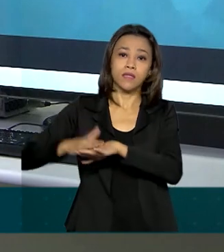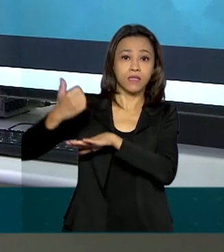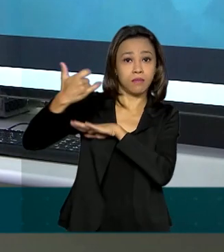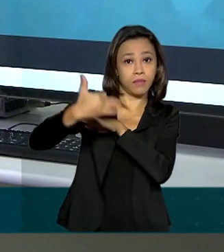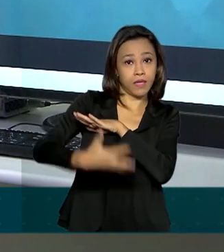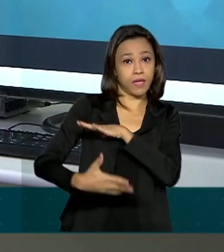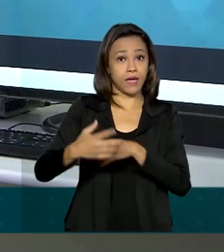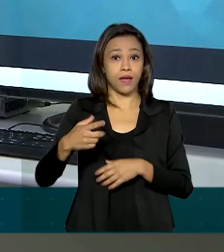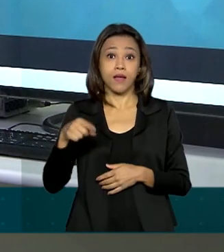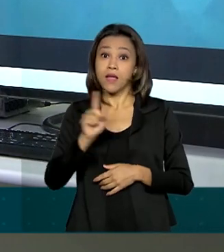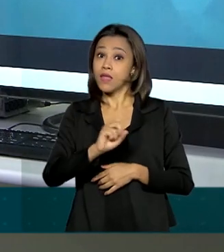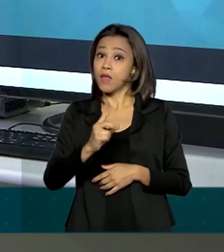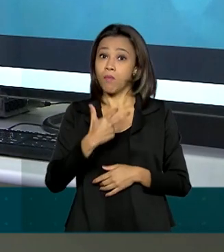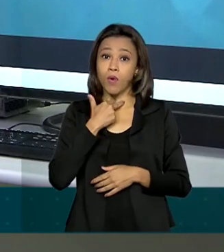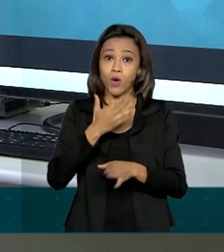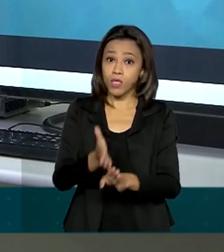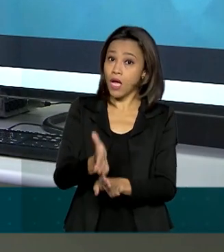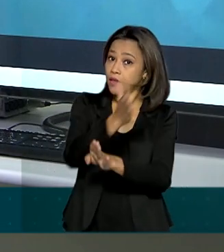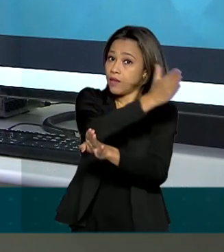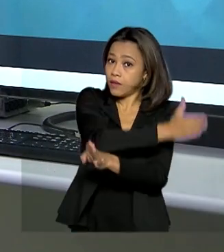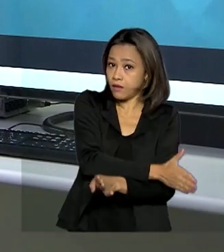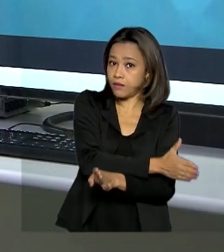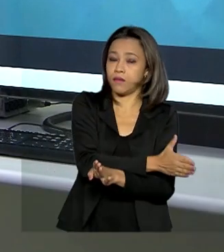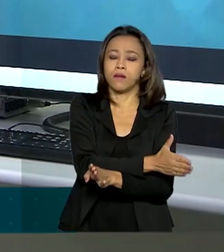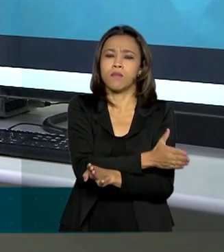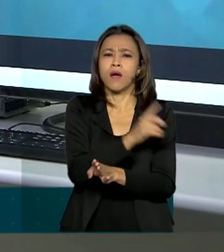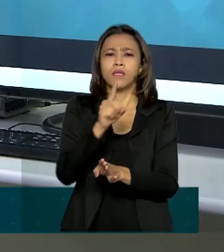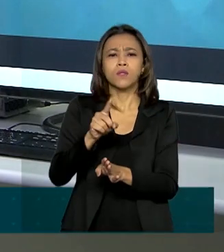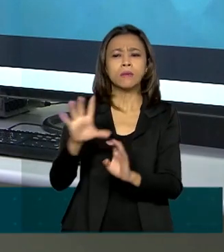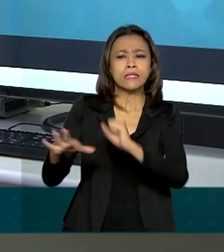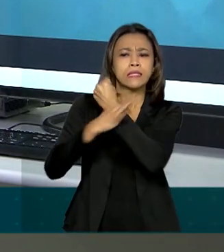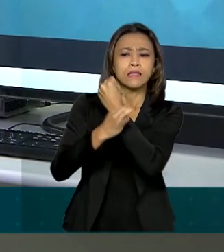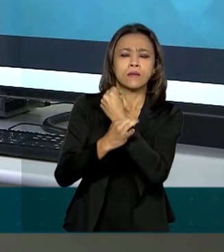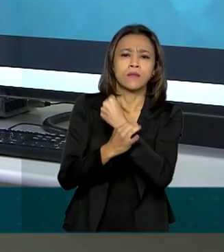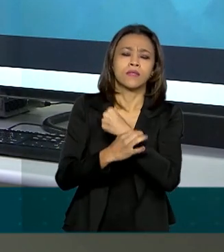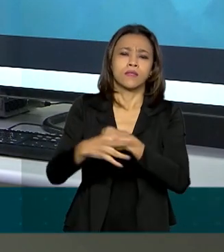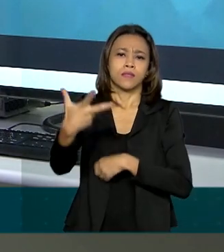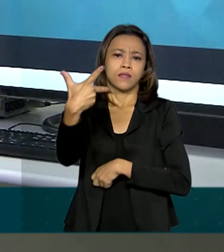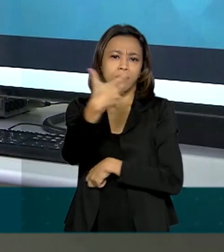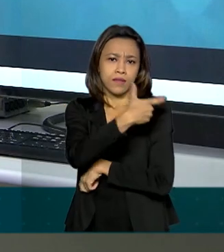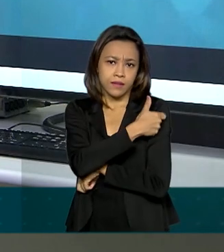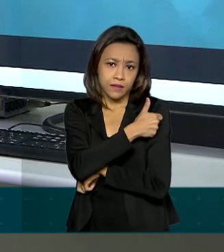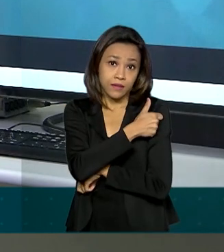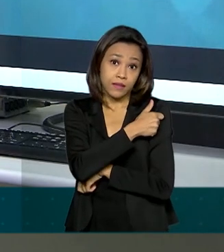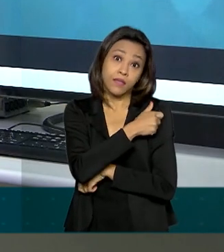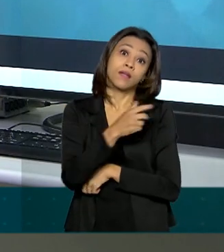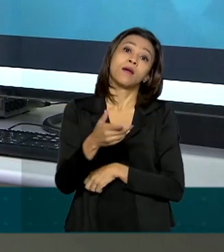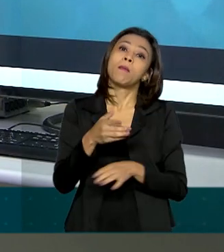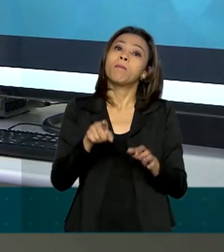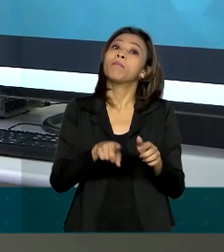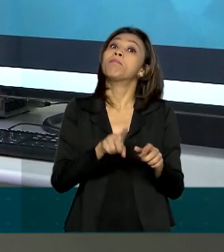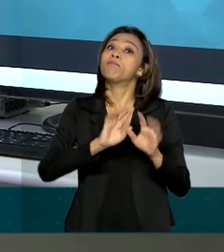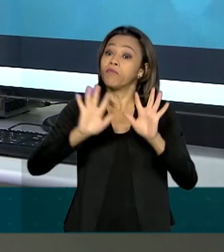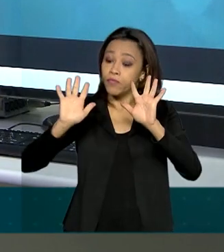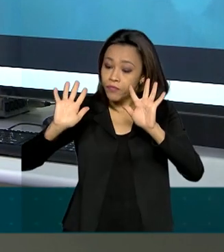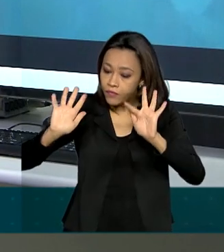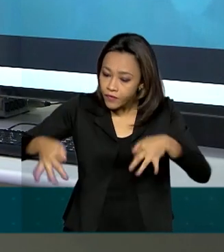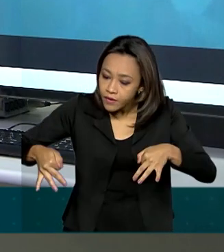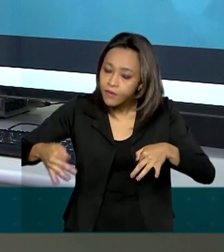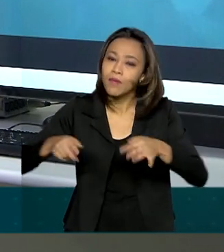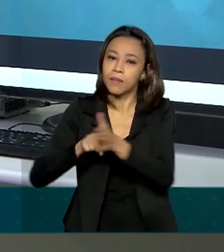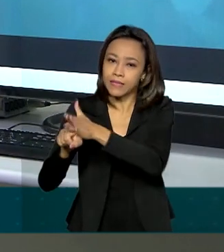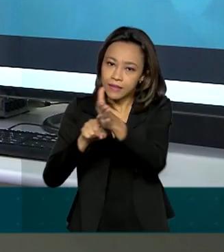Anvisa, não é possível antecipar posições sobre a segurança das vacinas antes que as pesquisas sejam finalizadas.